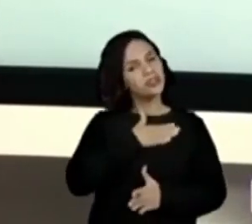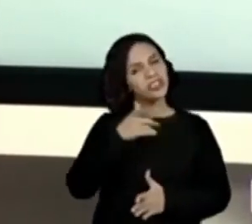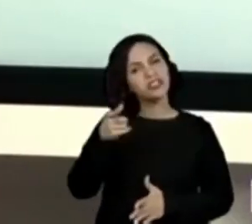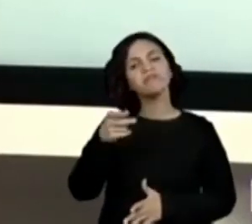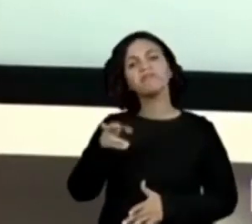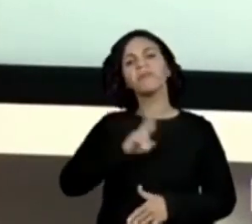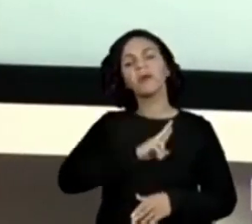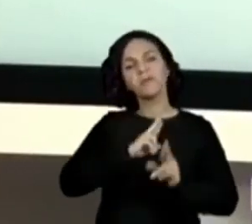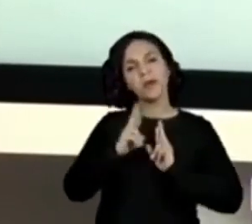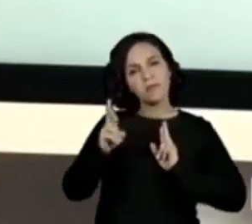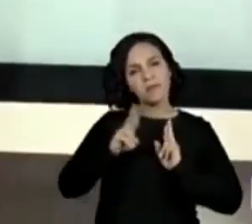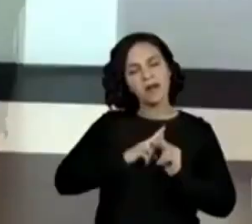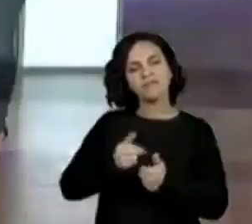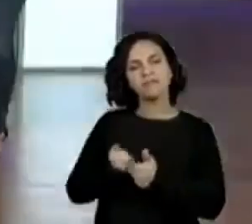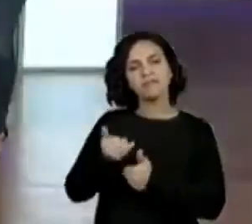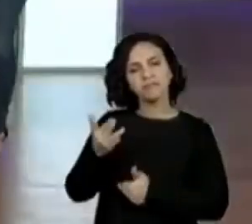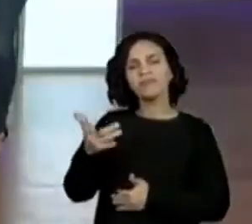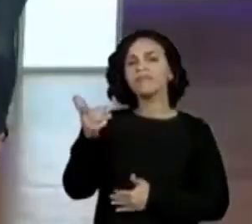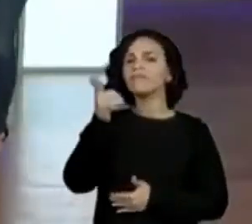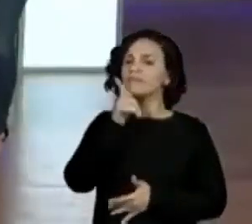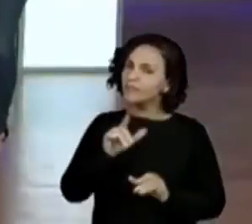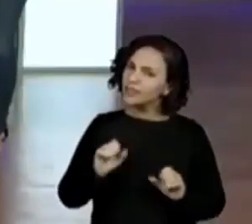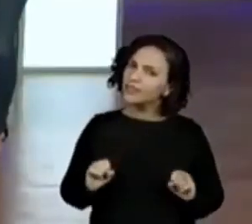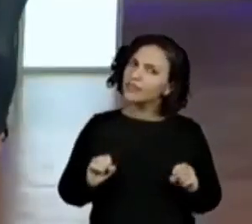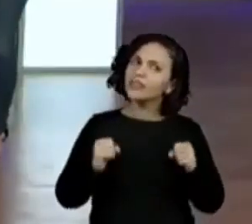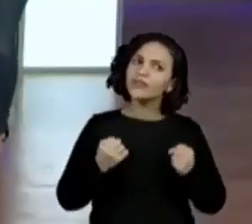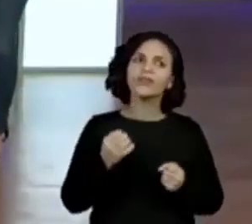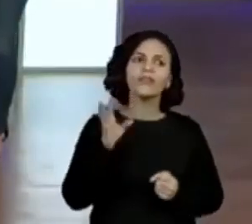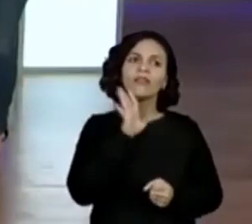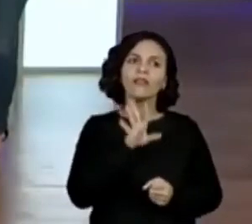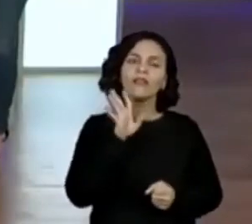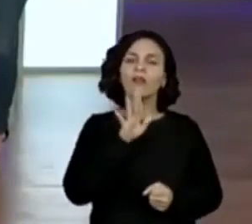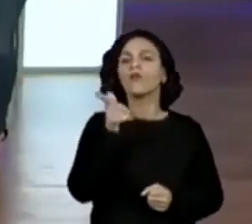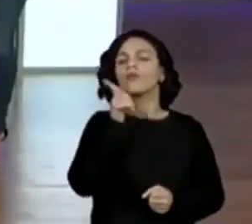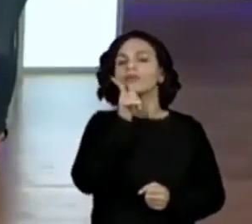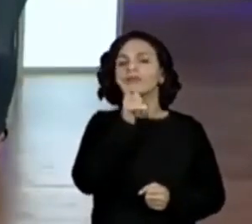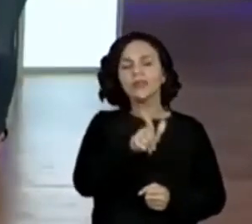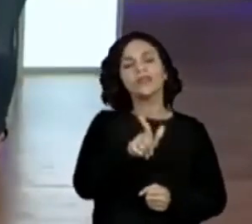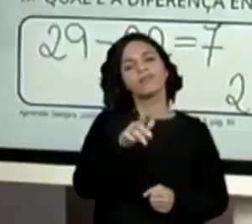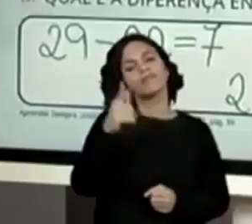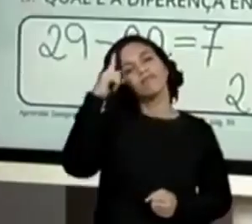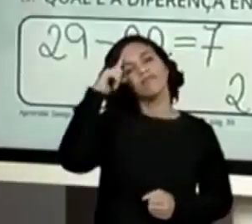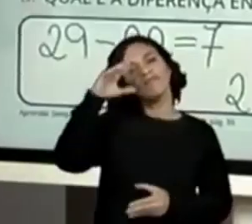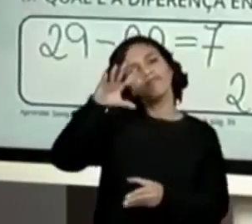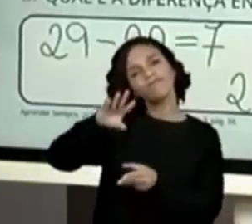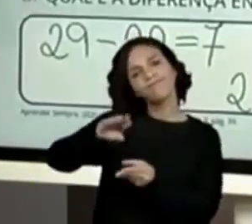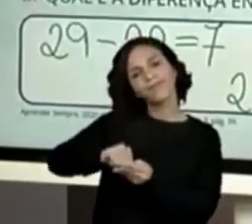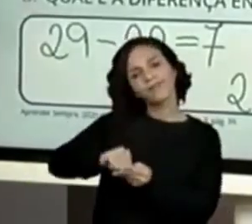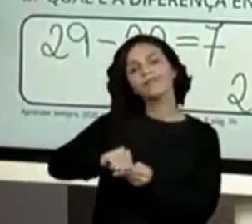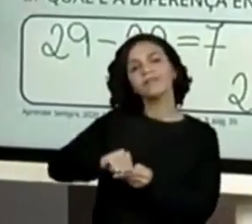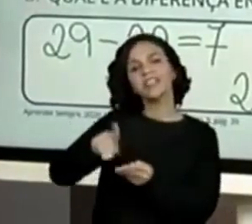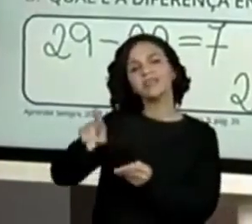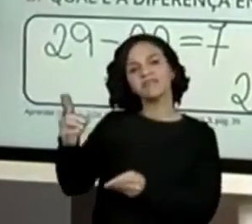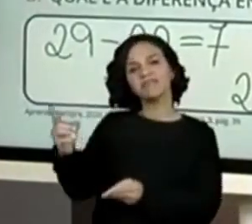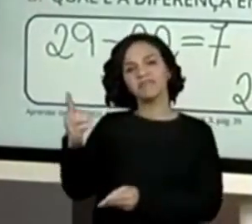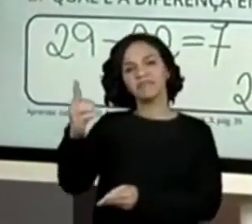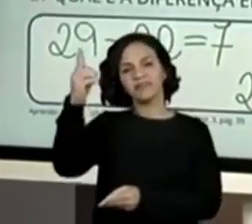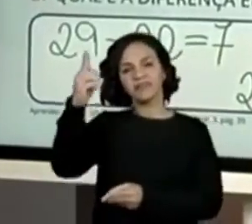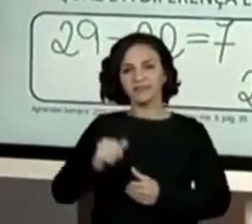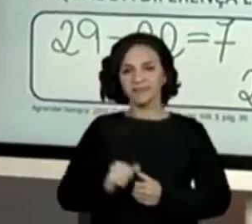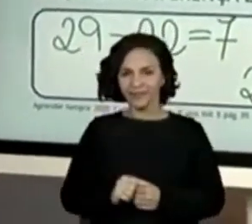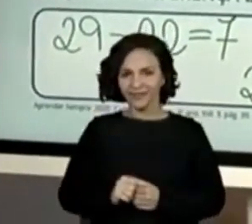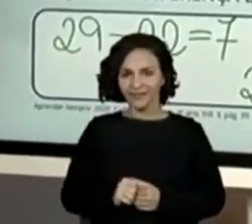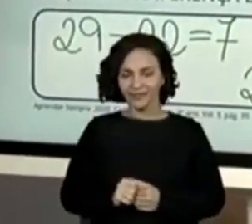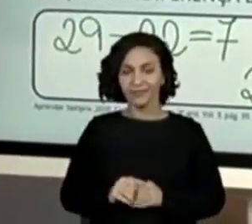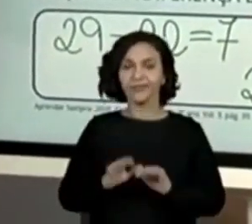o trabalho de vocês e a dedicação de vocês para a gente chegar à conclusão aí de que a Eliane é maior. É